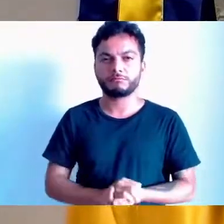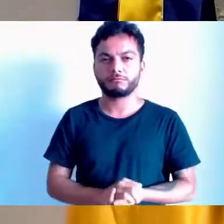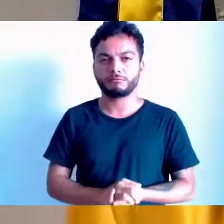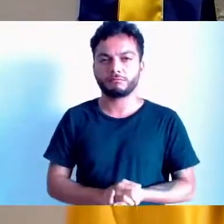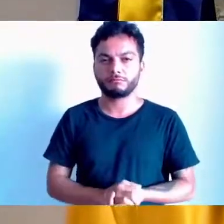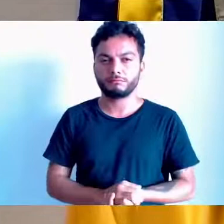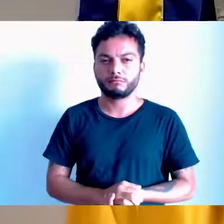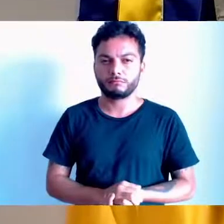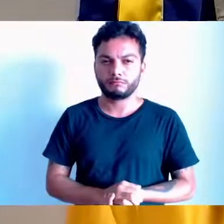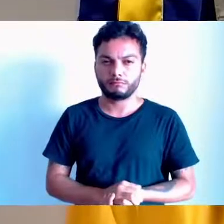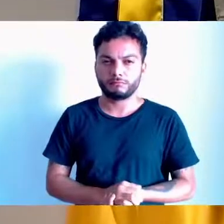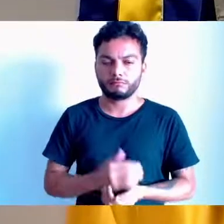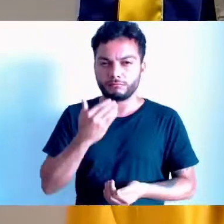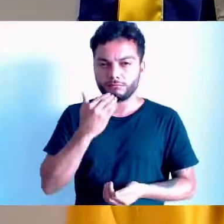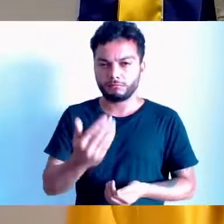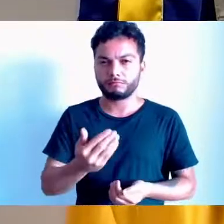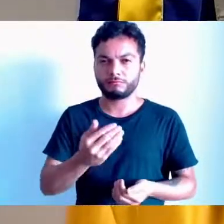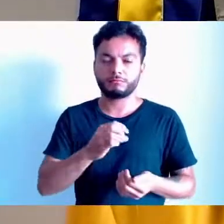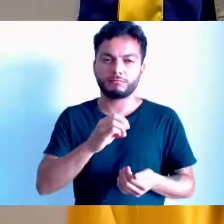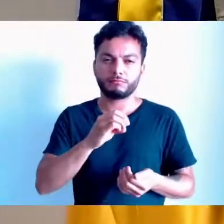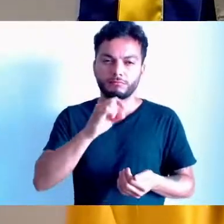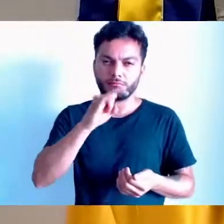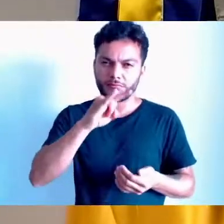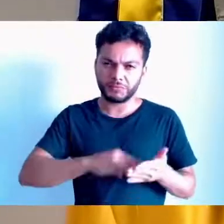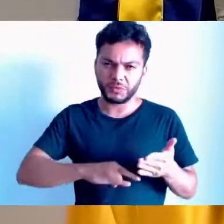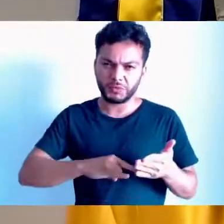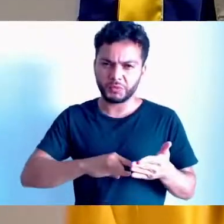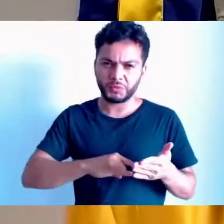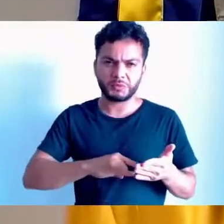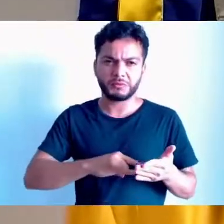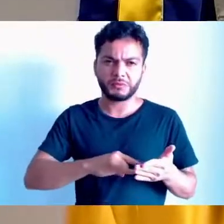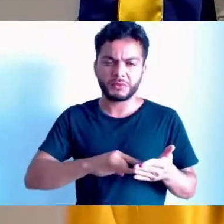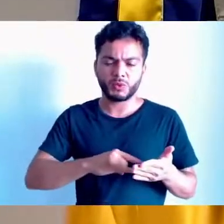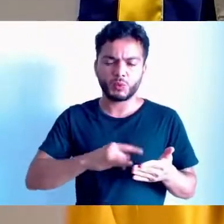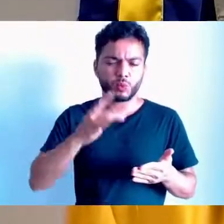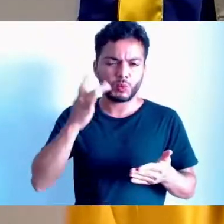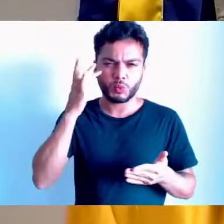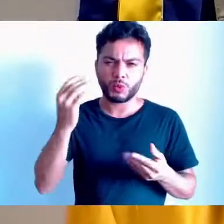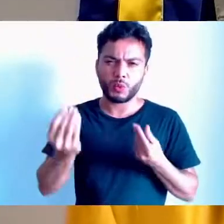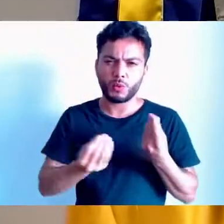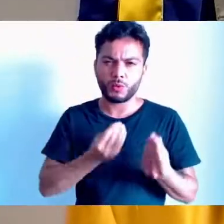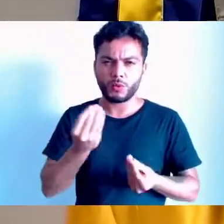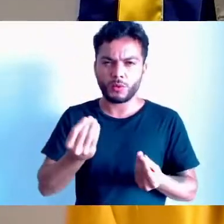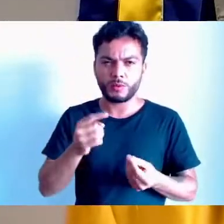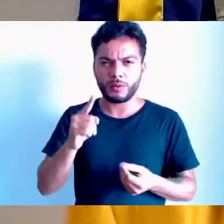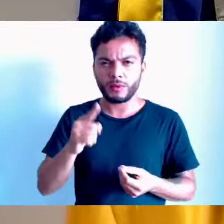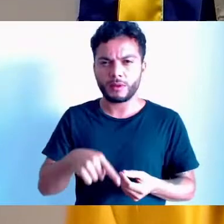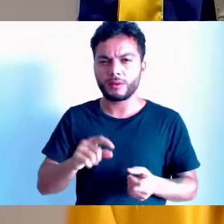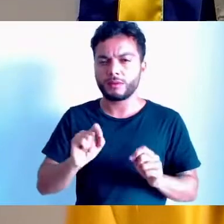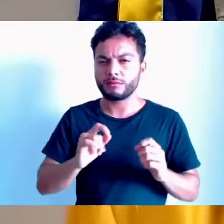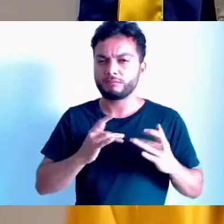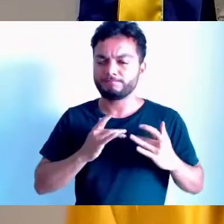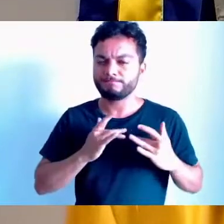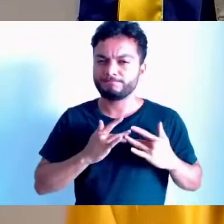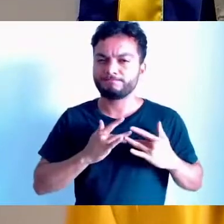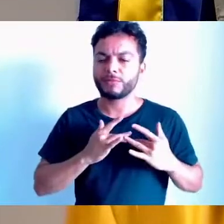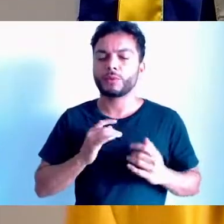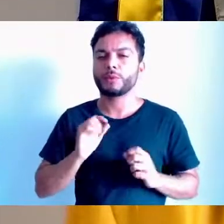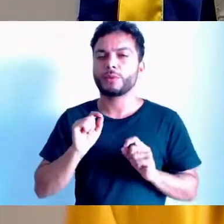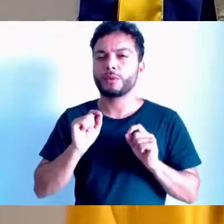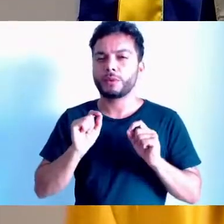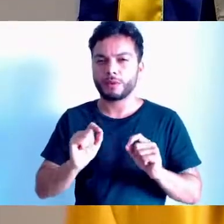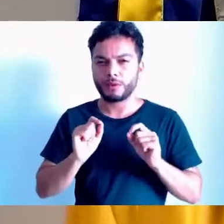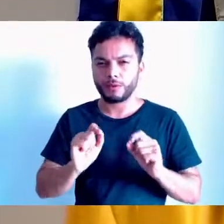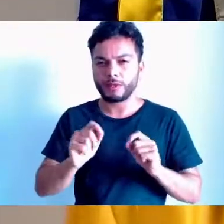documento, não sei se é telegrama, não sei como é que estão mandando, de condolências à família do nosso ex-prefeito Zezinho.